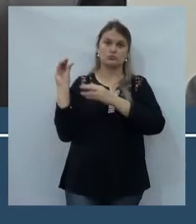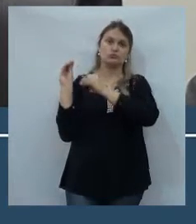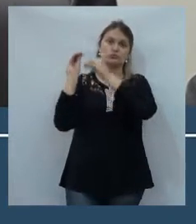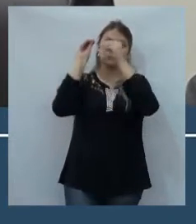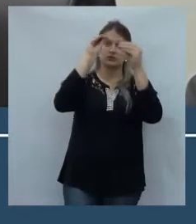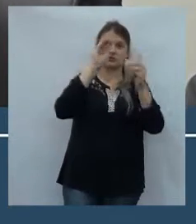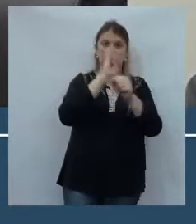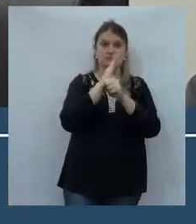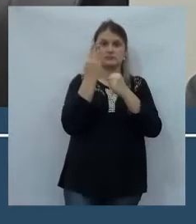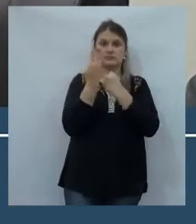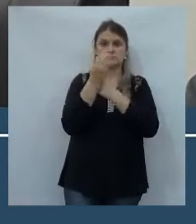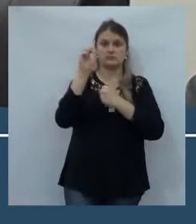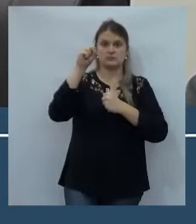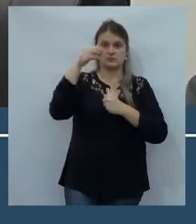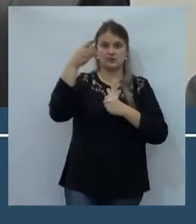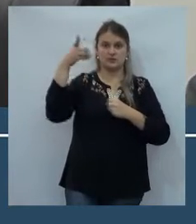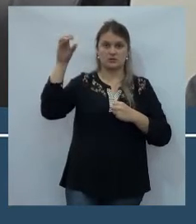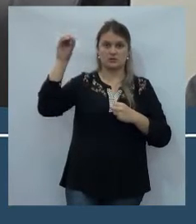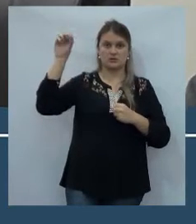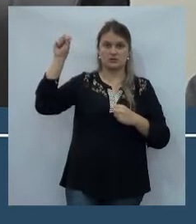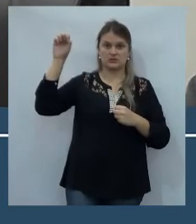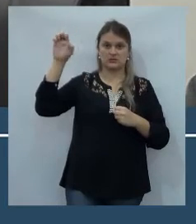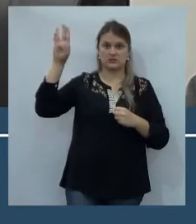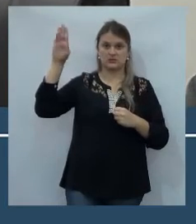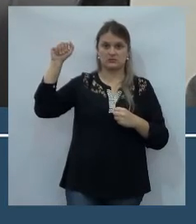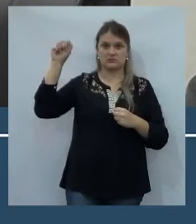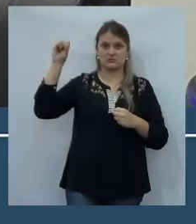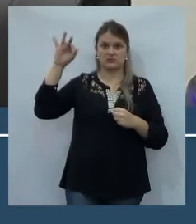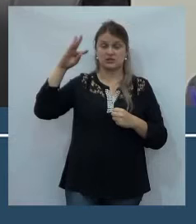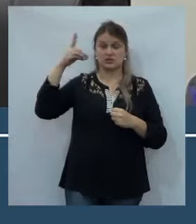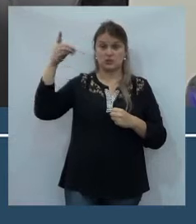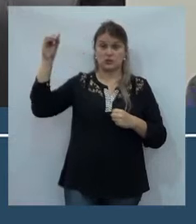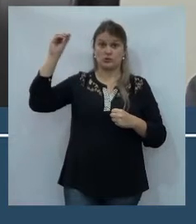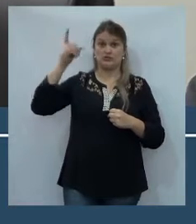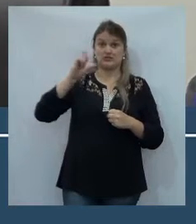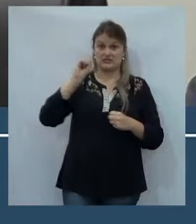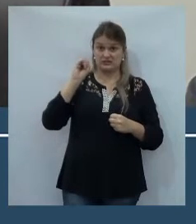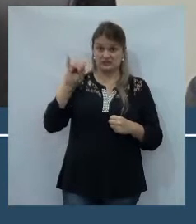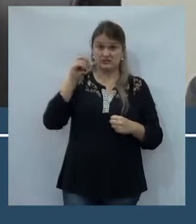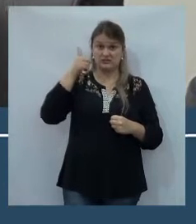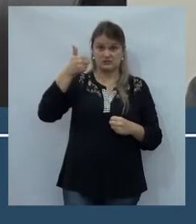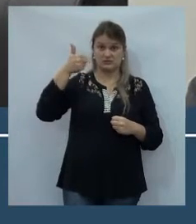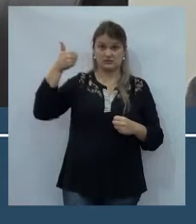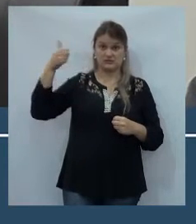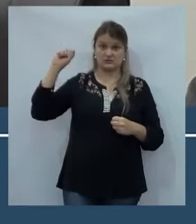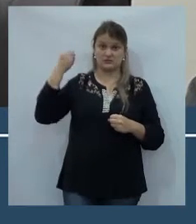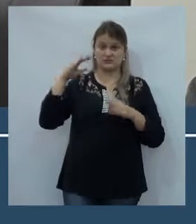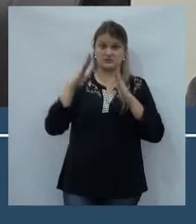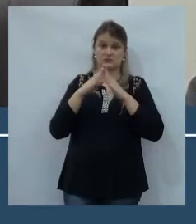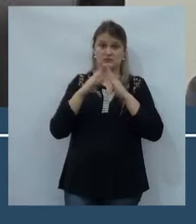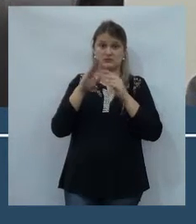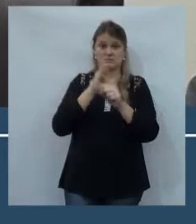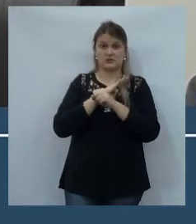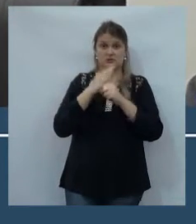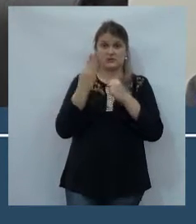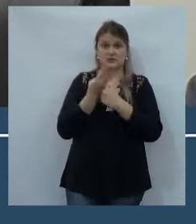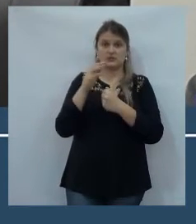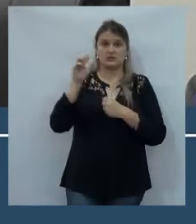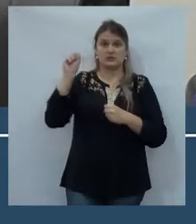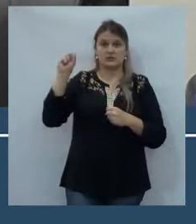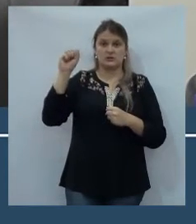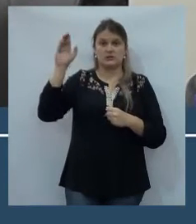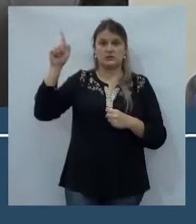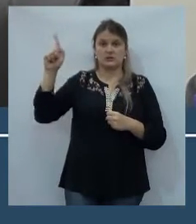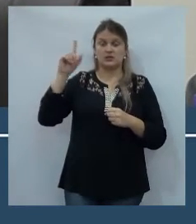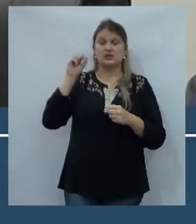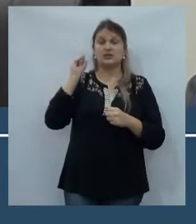Sebastião, por exemplo. Eu tenho que perguntar para ele se nessas 118 casas do bairro São Gabriel, ele vai contemplar essas famílias que estão